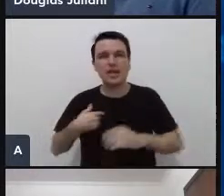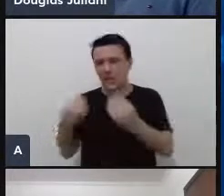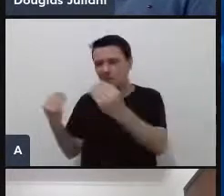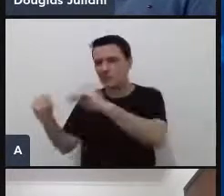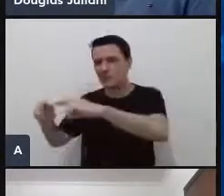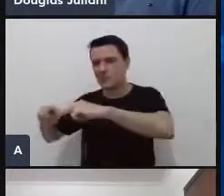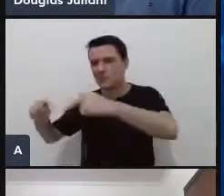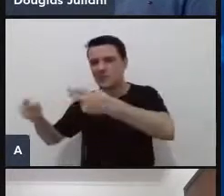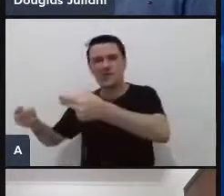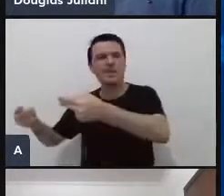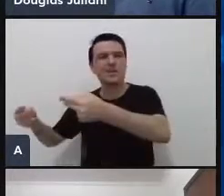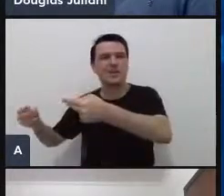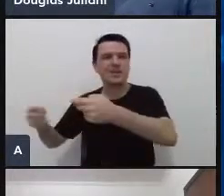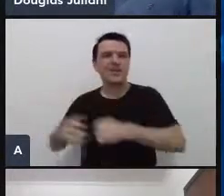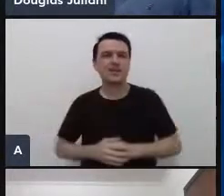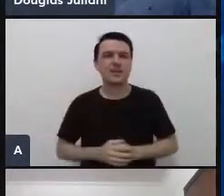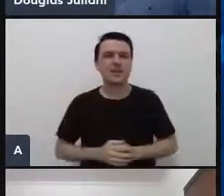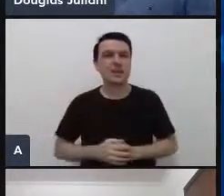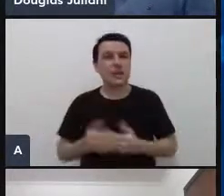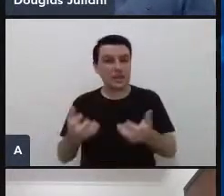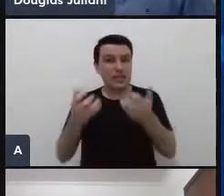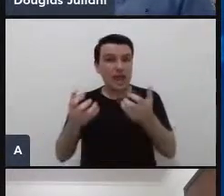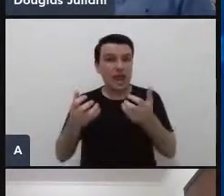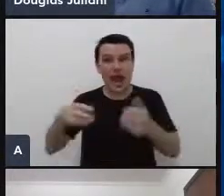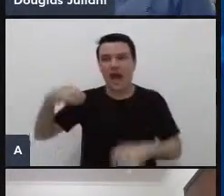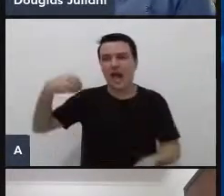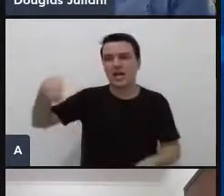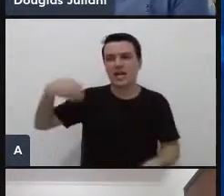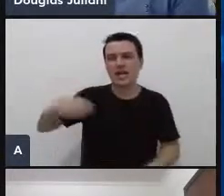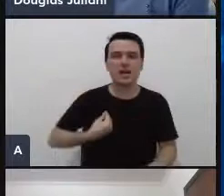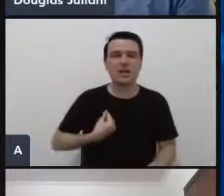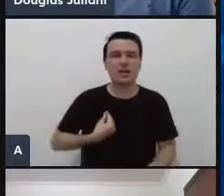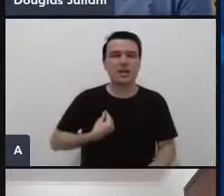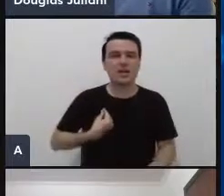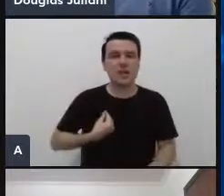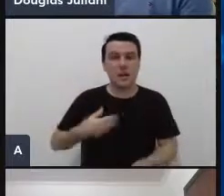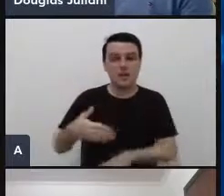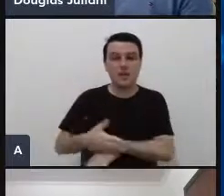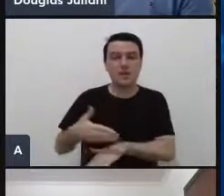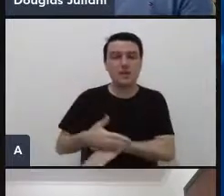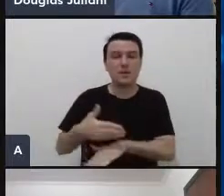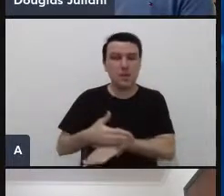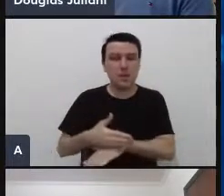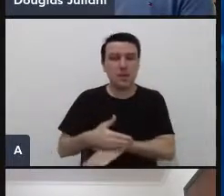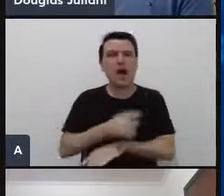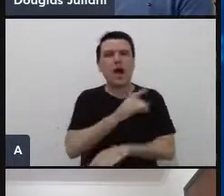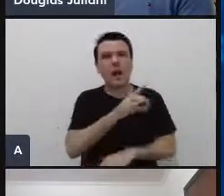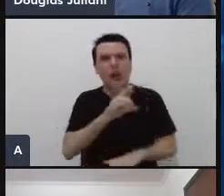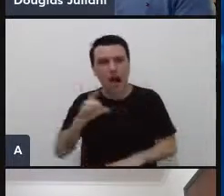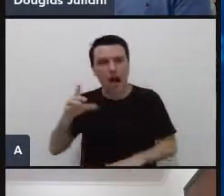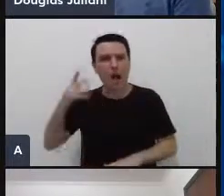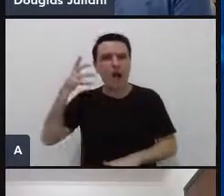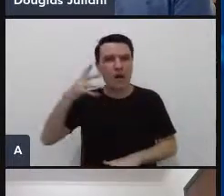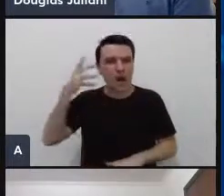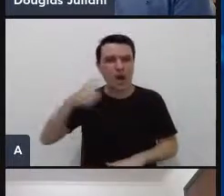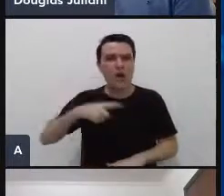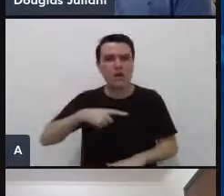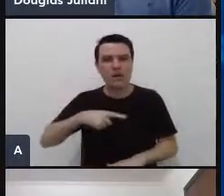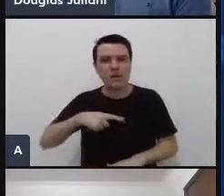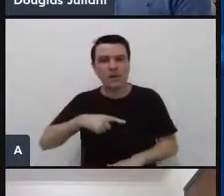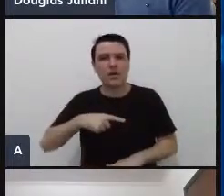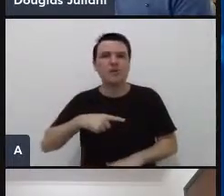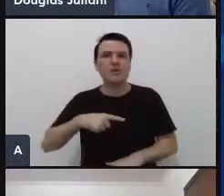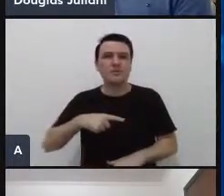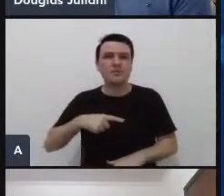nos comentários quem quiser acessar a nossa lista de presença pra quem participou dessa palestra cada palestra vai ter uma lista de presença que